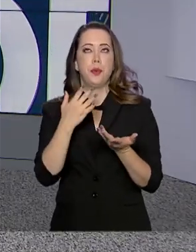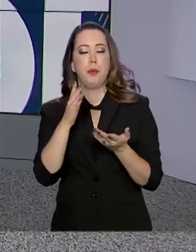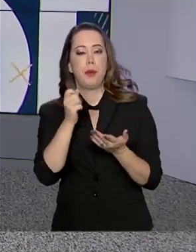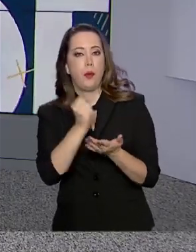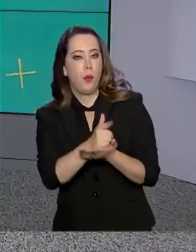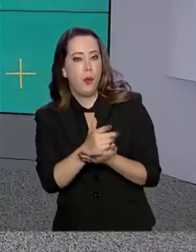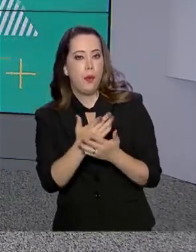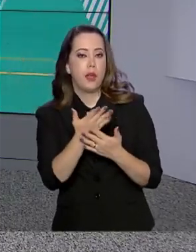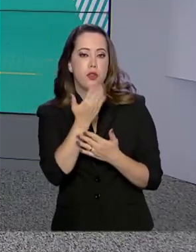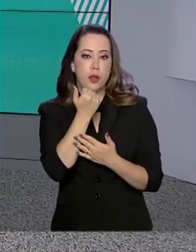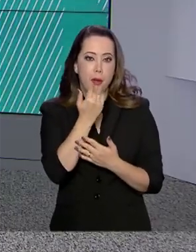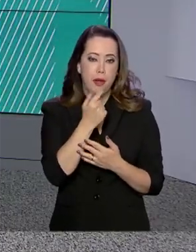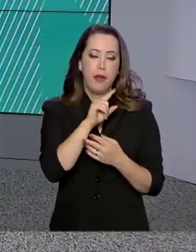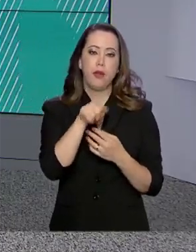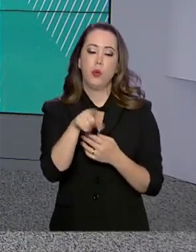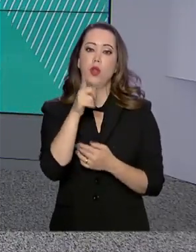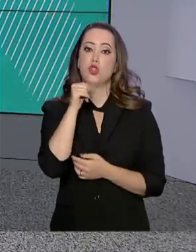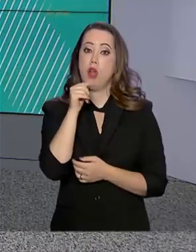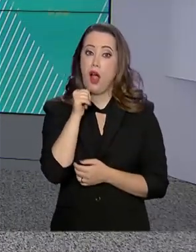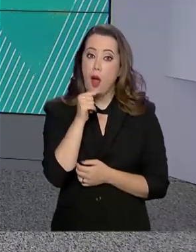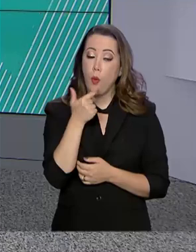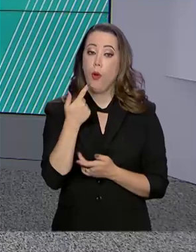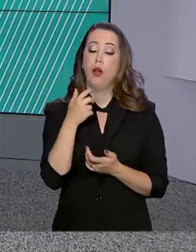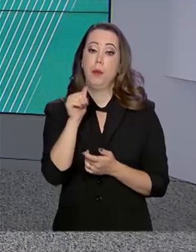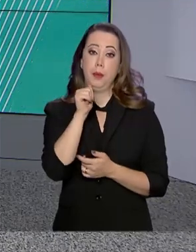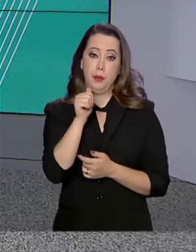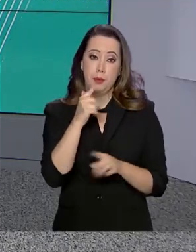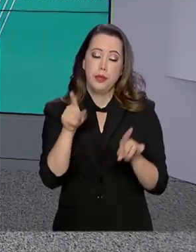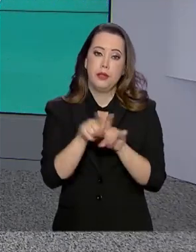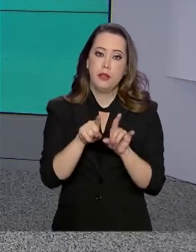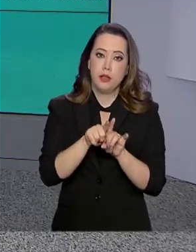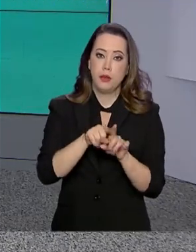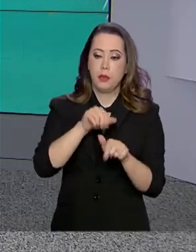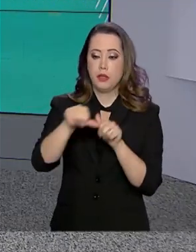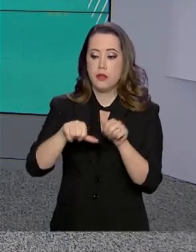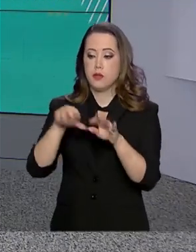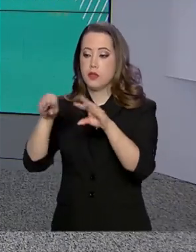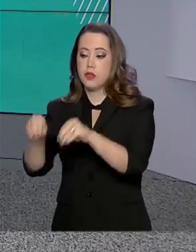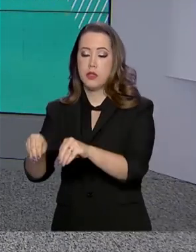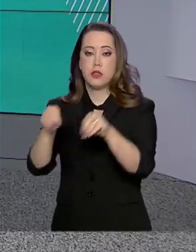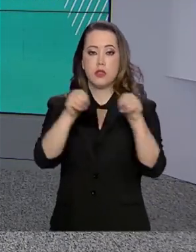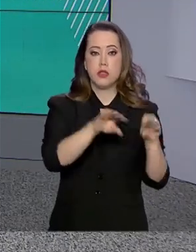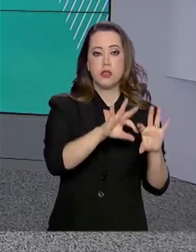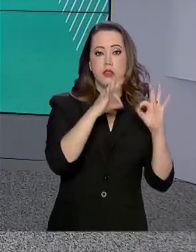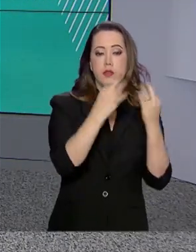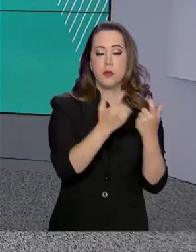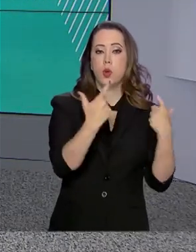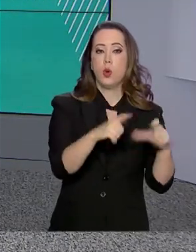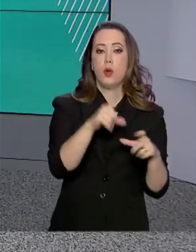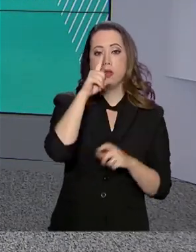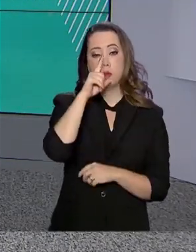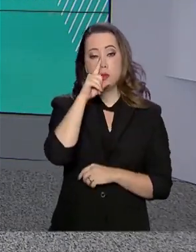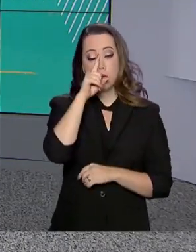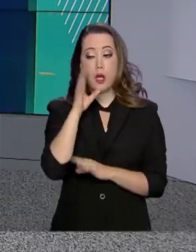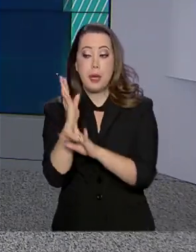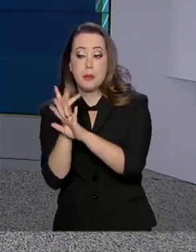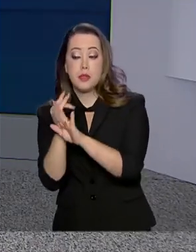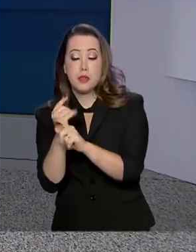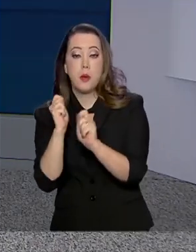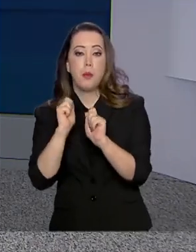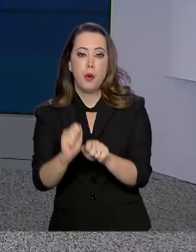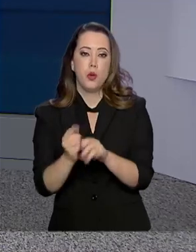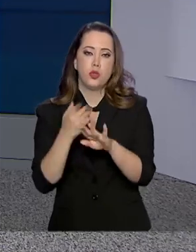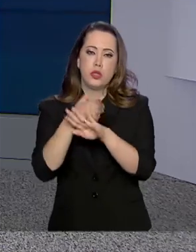cestas básicas, água potável, além da remoção de famílias em áreas de risco. Os municípios devem encaminhar as solicitações pelo